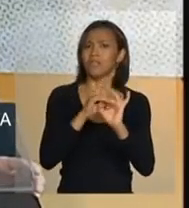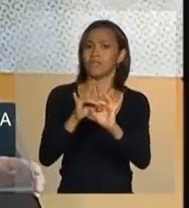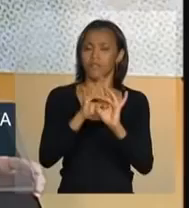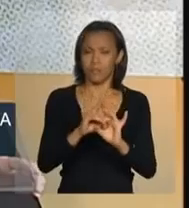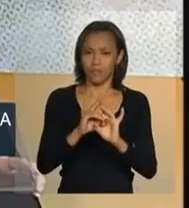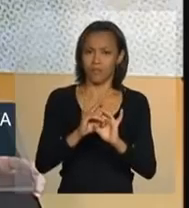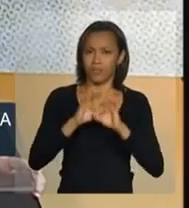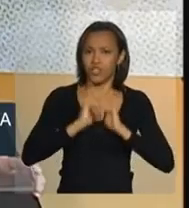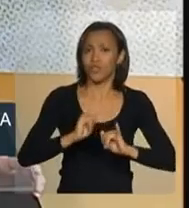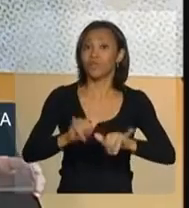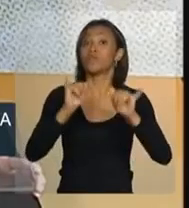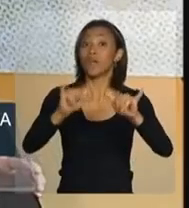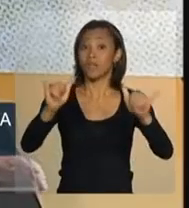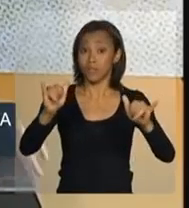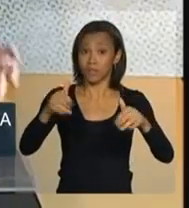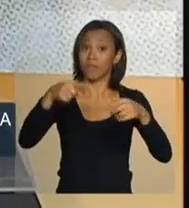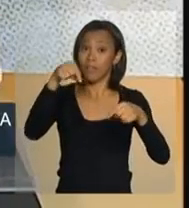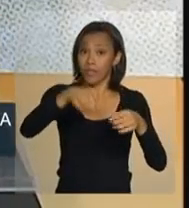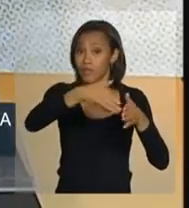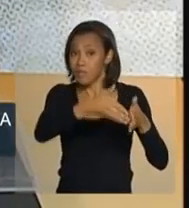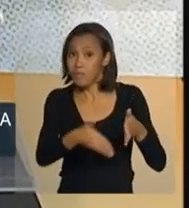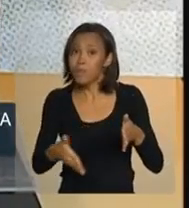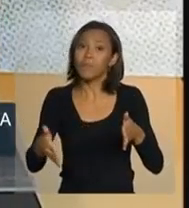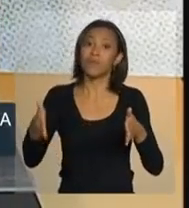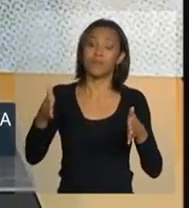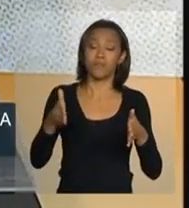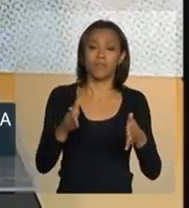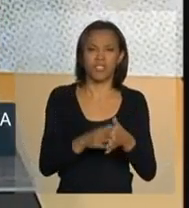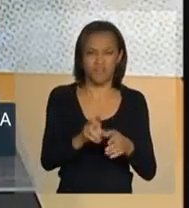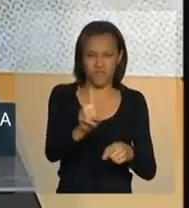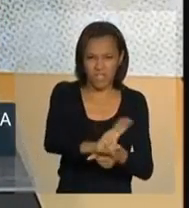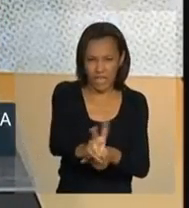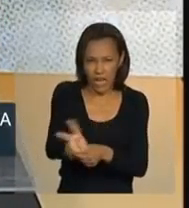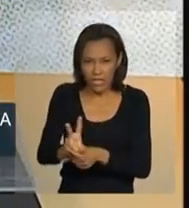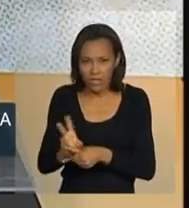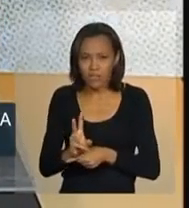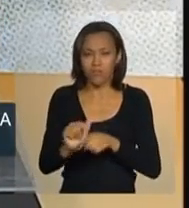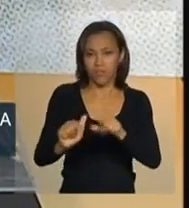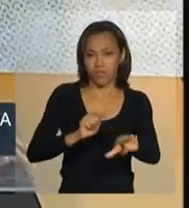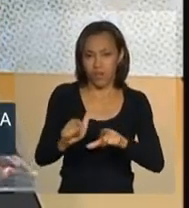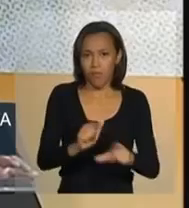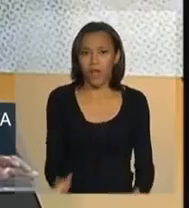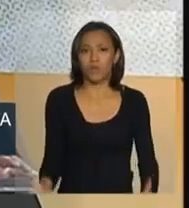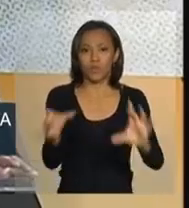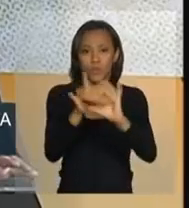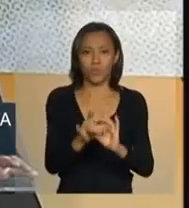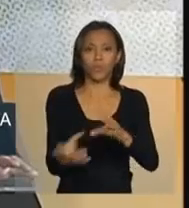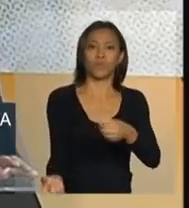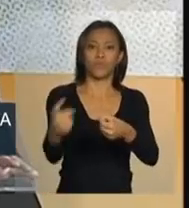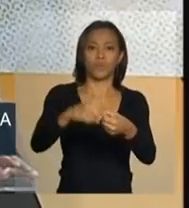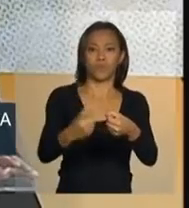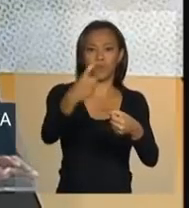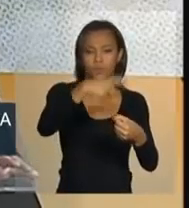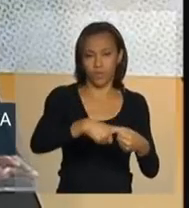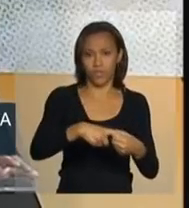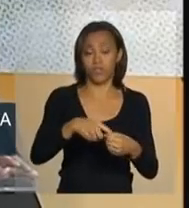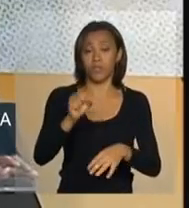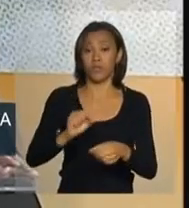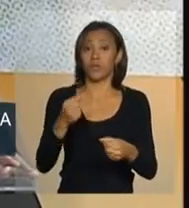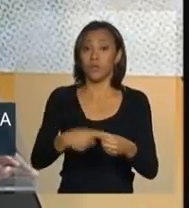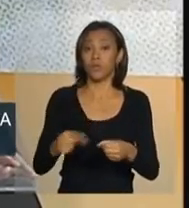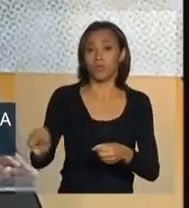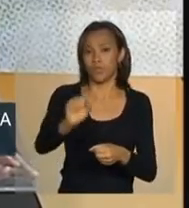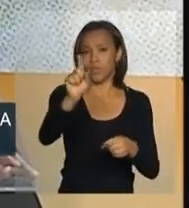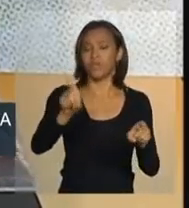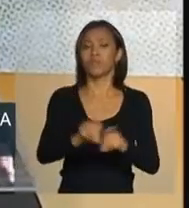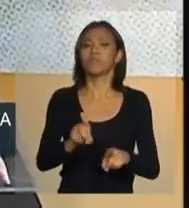desse período de ações de fiscalização conjuntas nos municípios, nos estados,